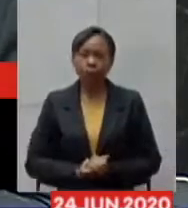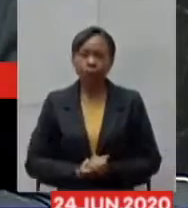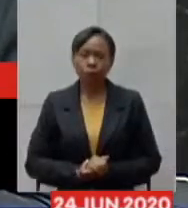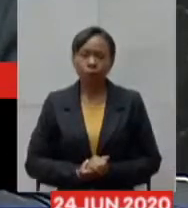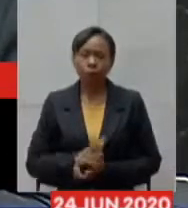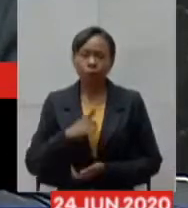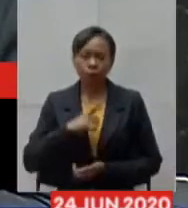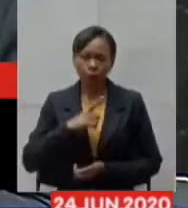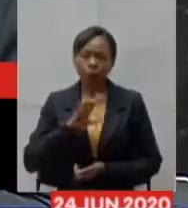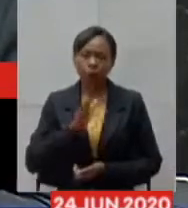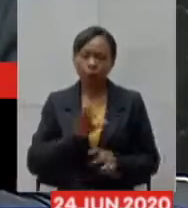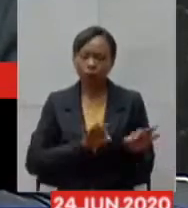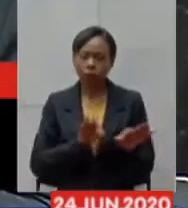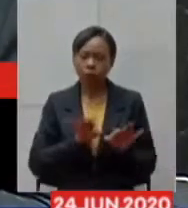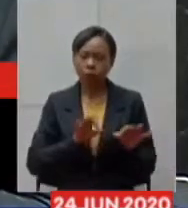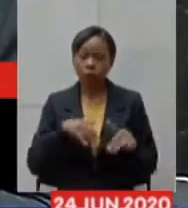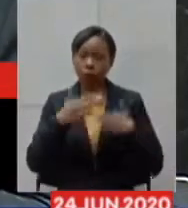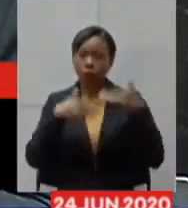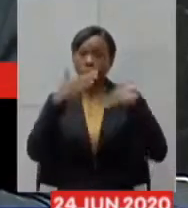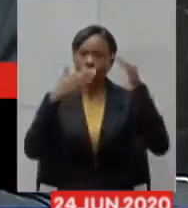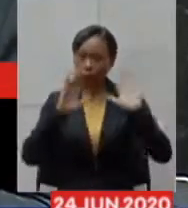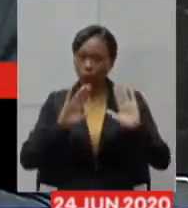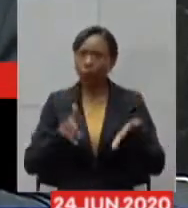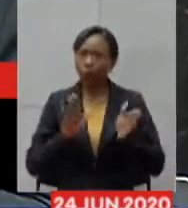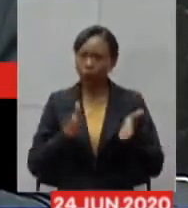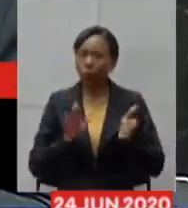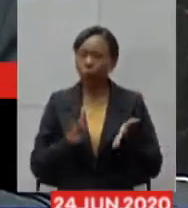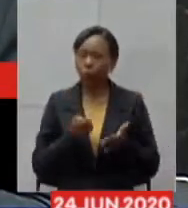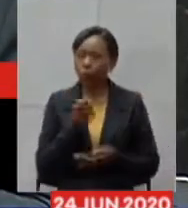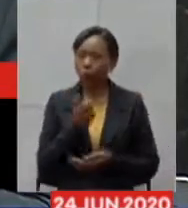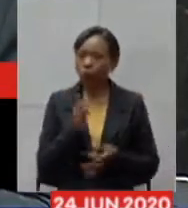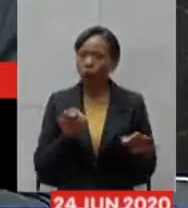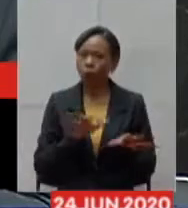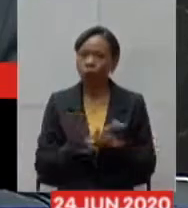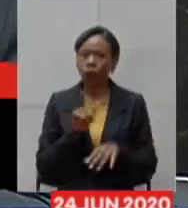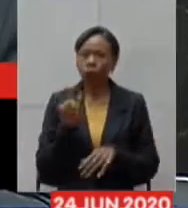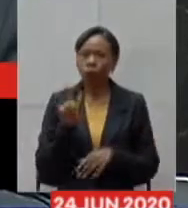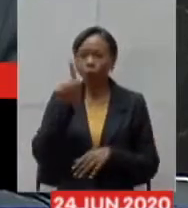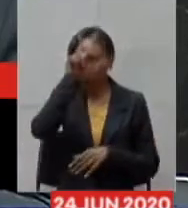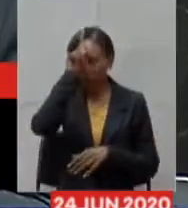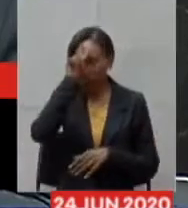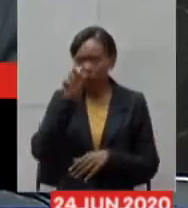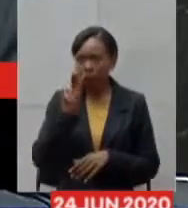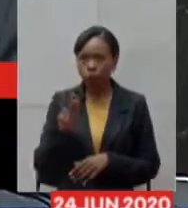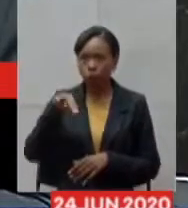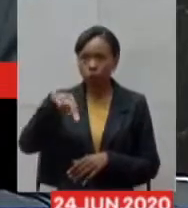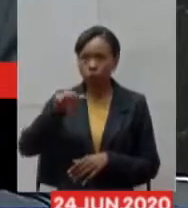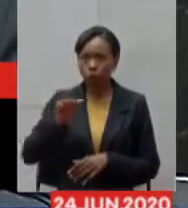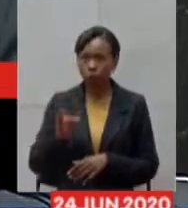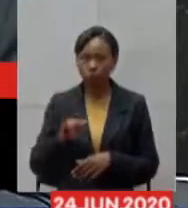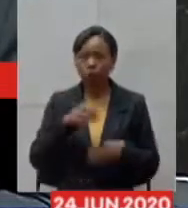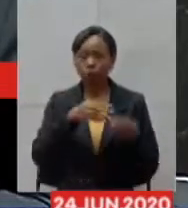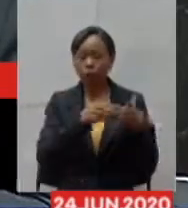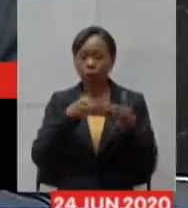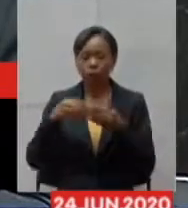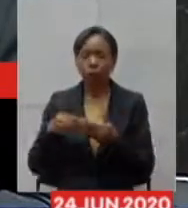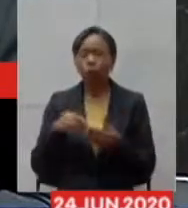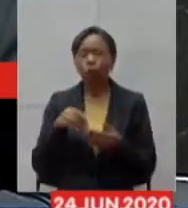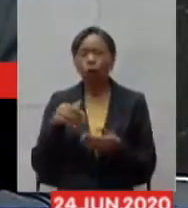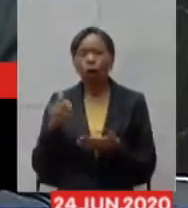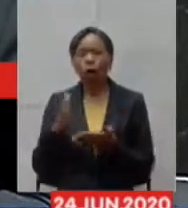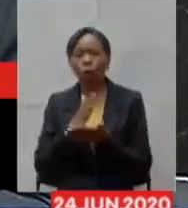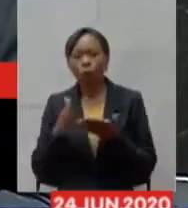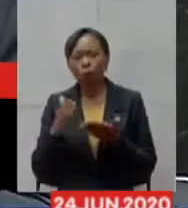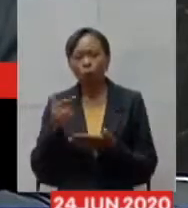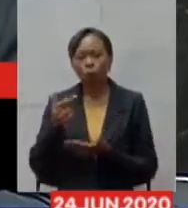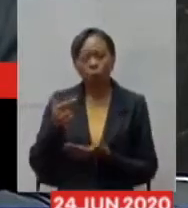tem já está em fase avançada no hospital municipal de Unaí nós já encaminhamos monitores respiradores então nós